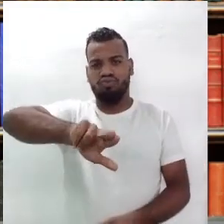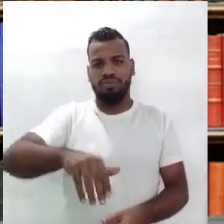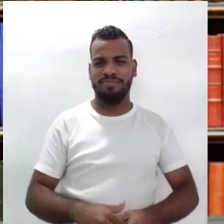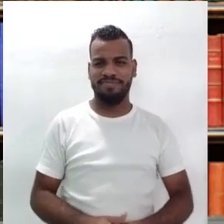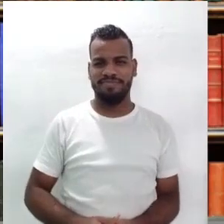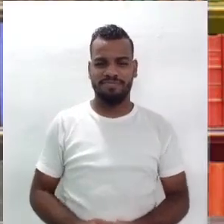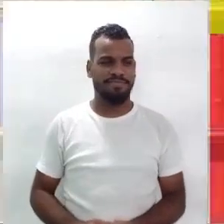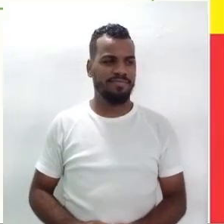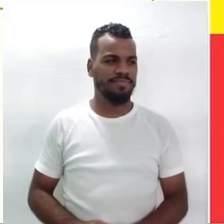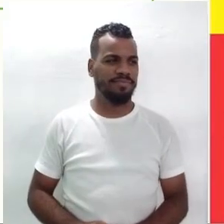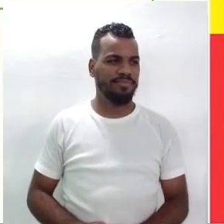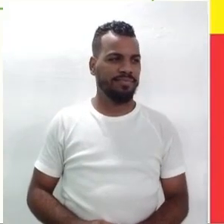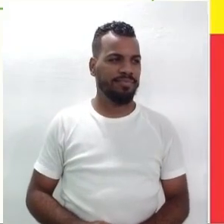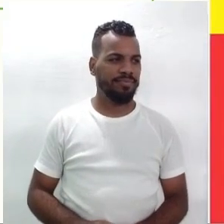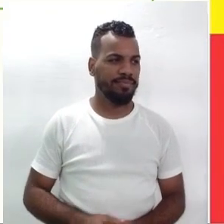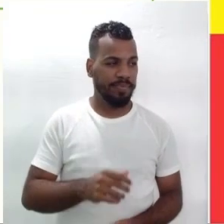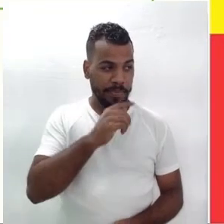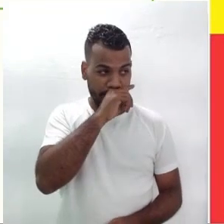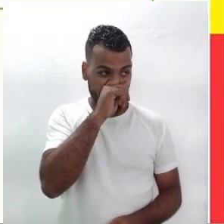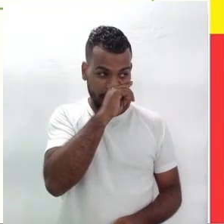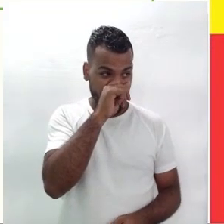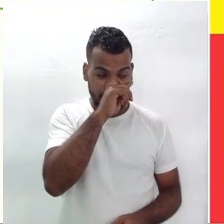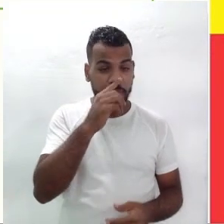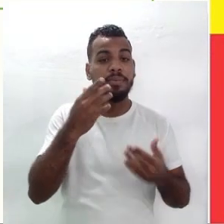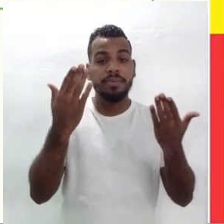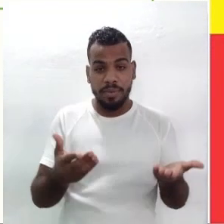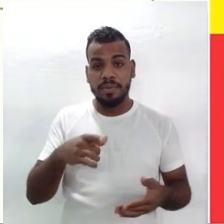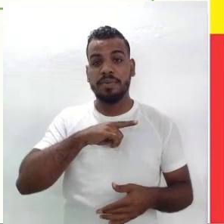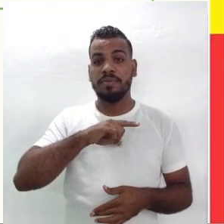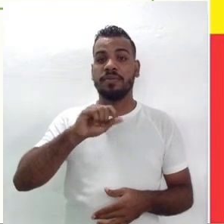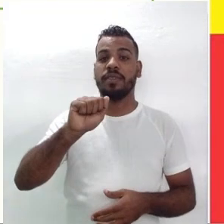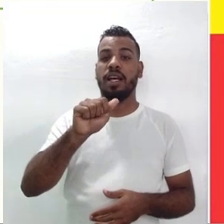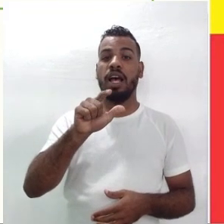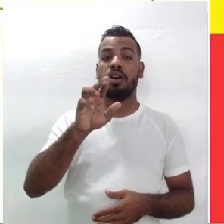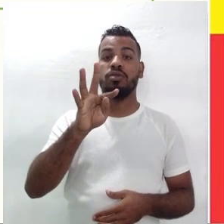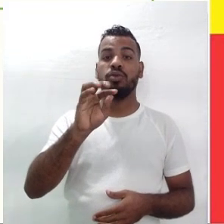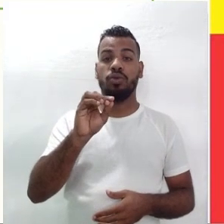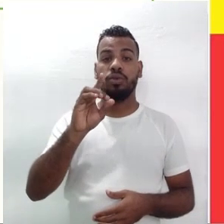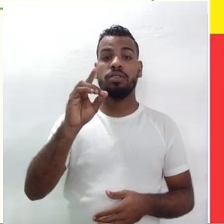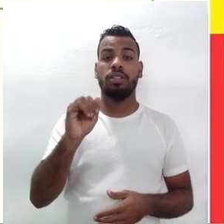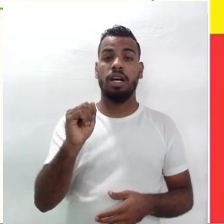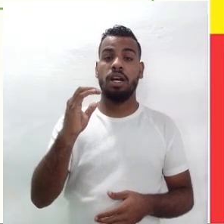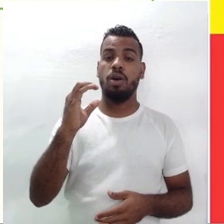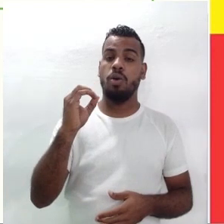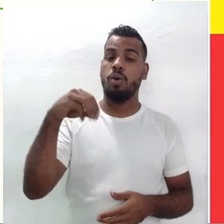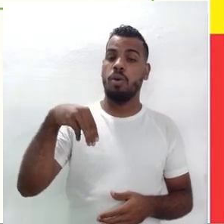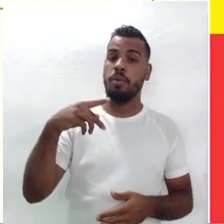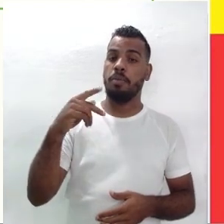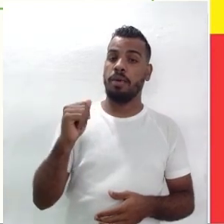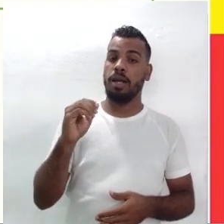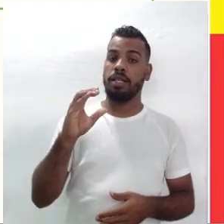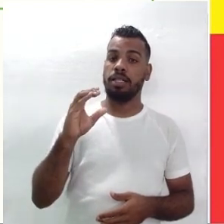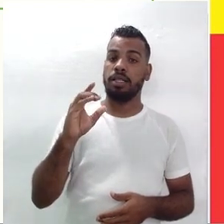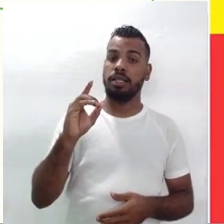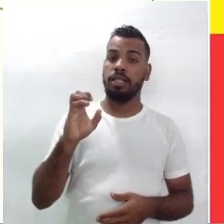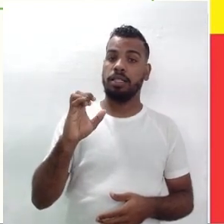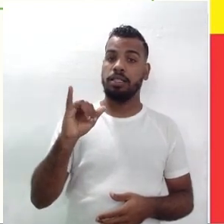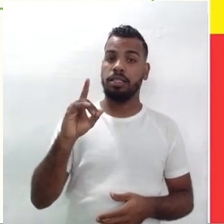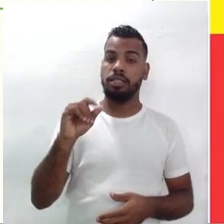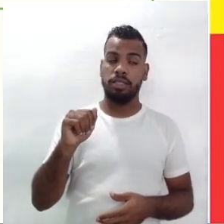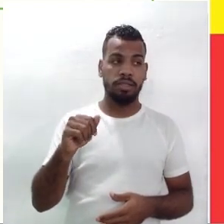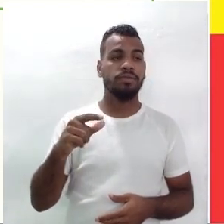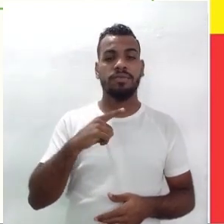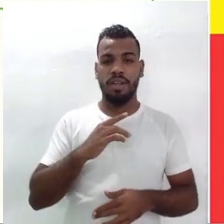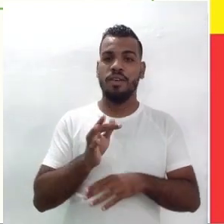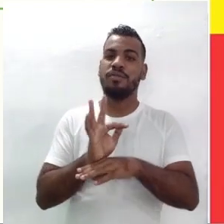nós temos na tela só a representação aí do Alto da Compadecida. Lembrar que o Alto da Compadecida gerou o